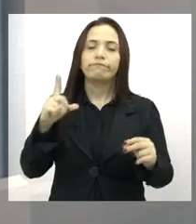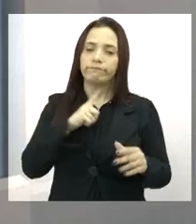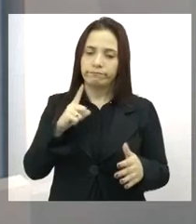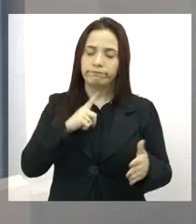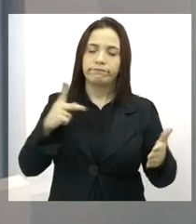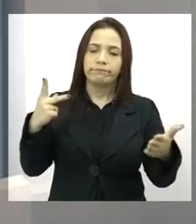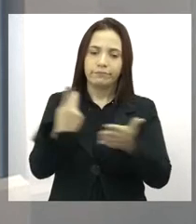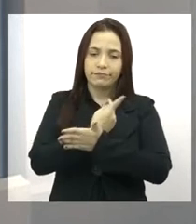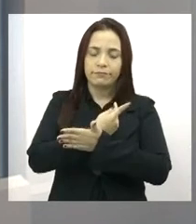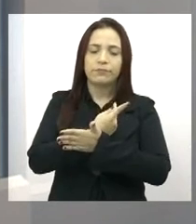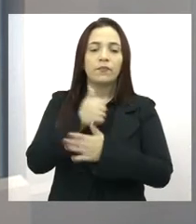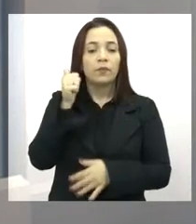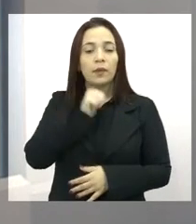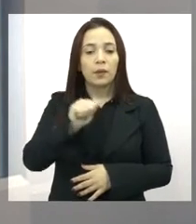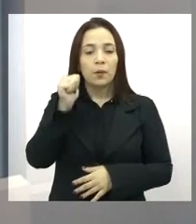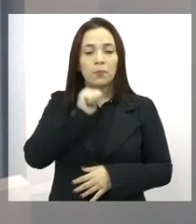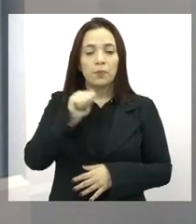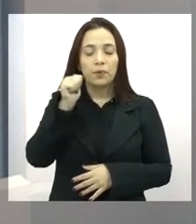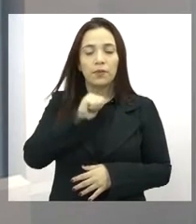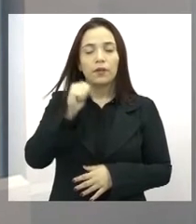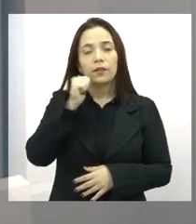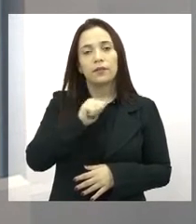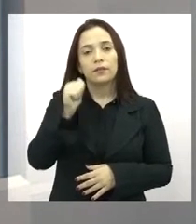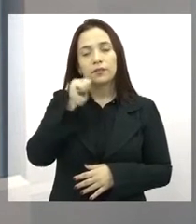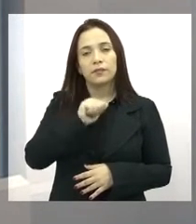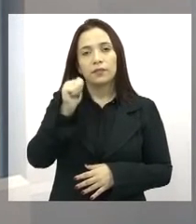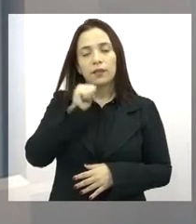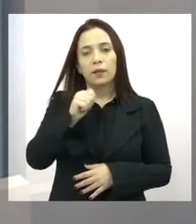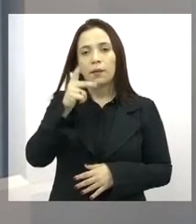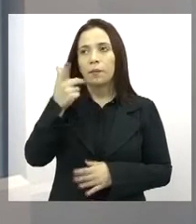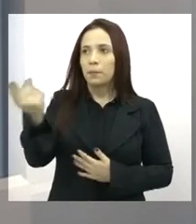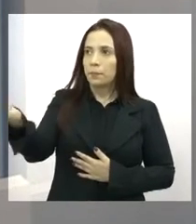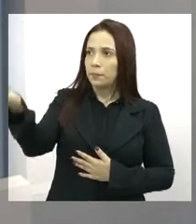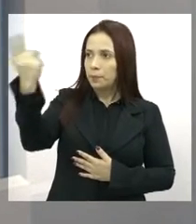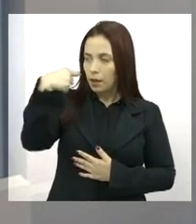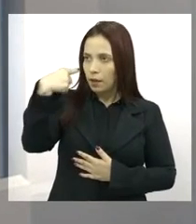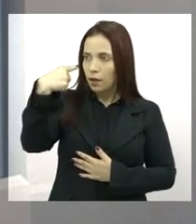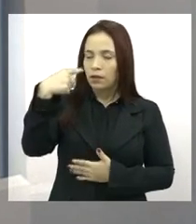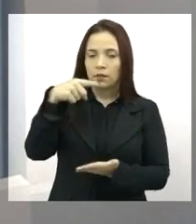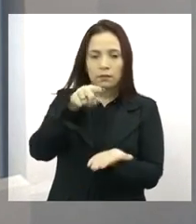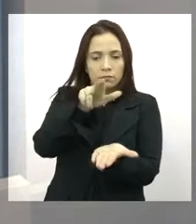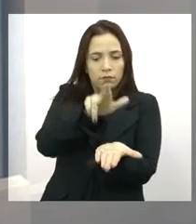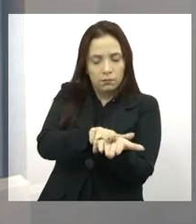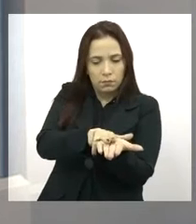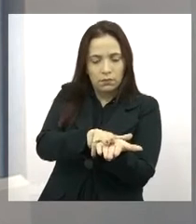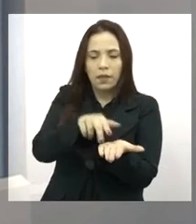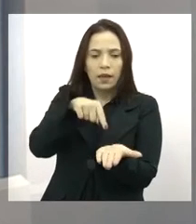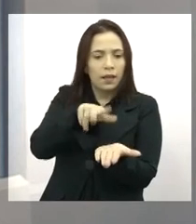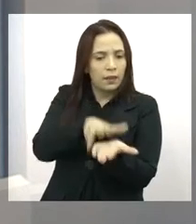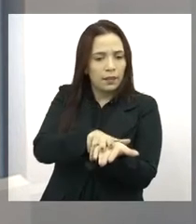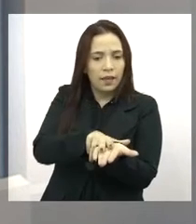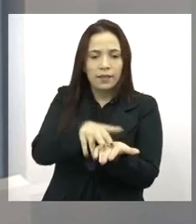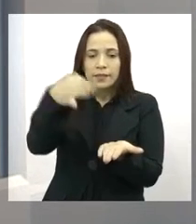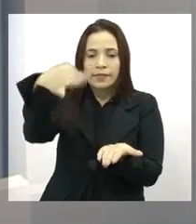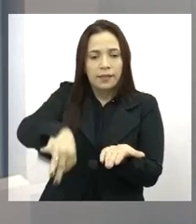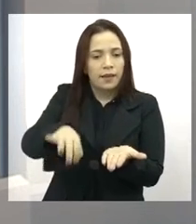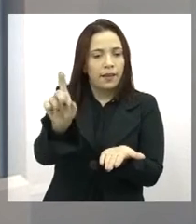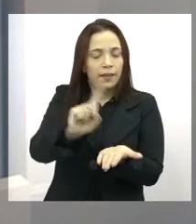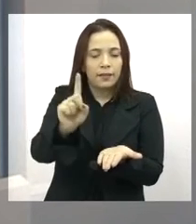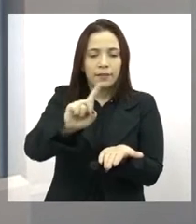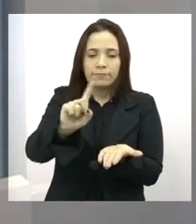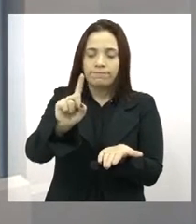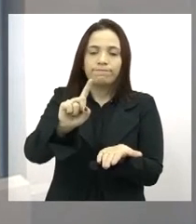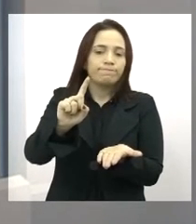de que a mulher está ali, obrigada a ficar numa posição deitada, que não é a posição mais favorável, né,